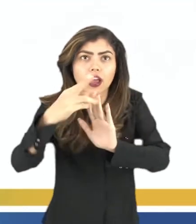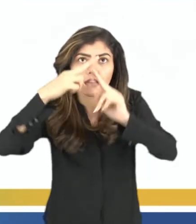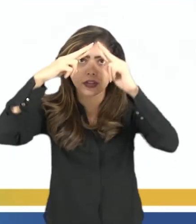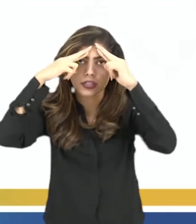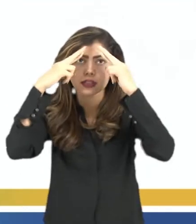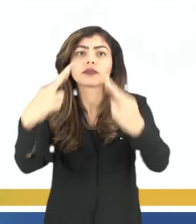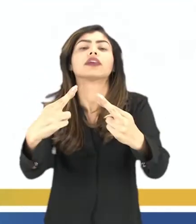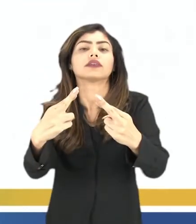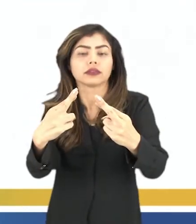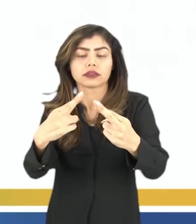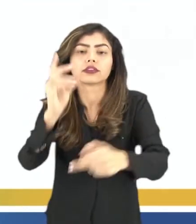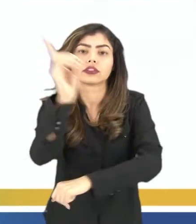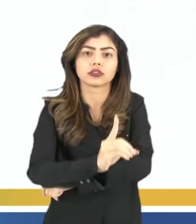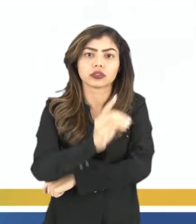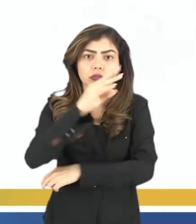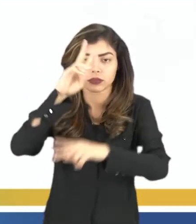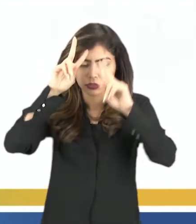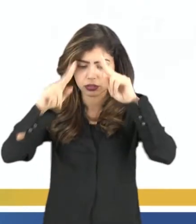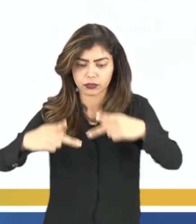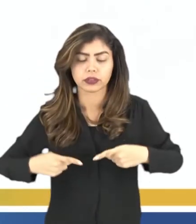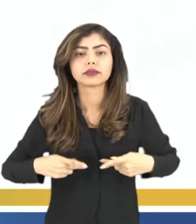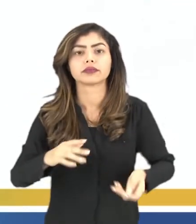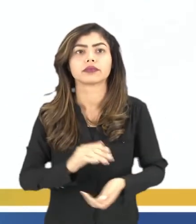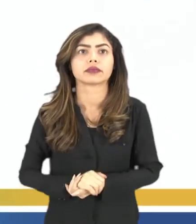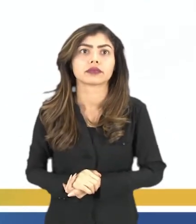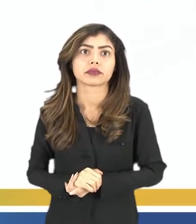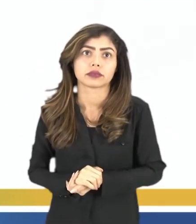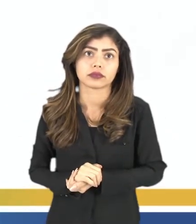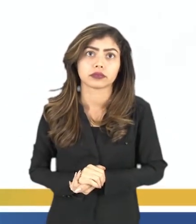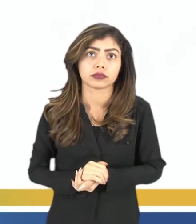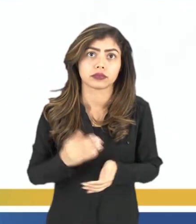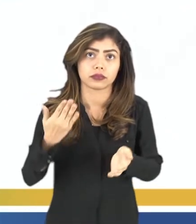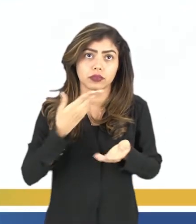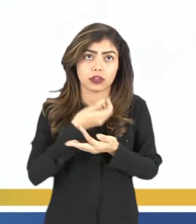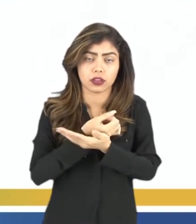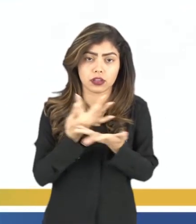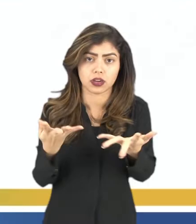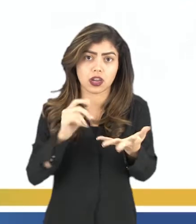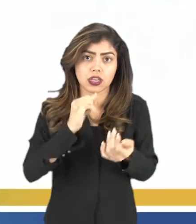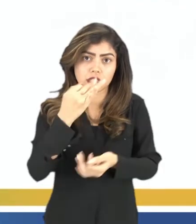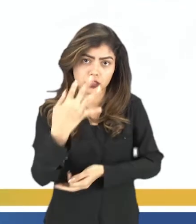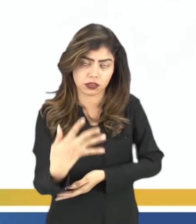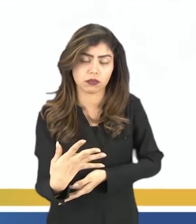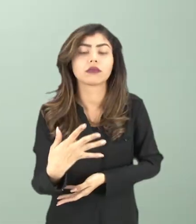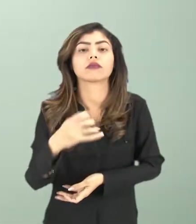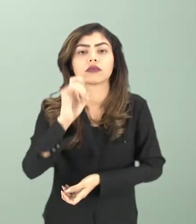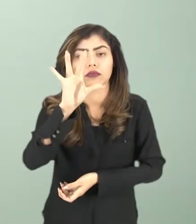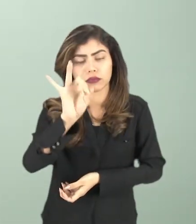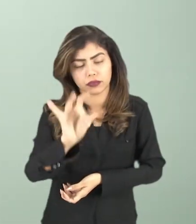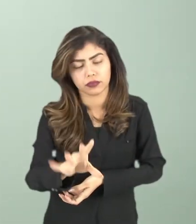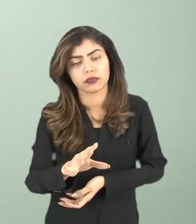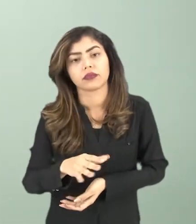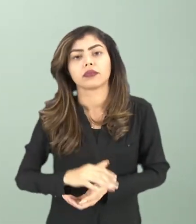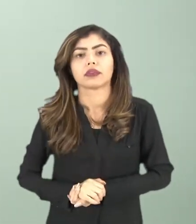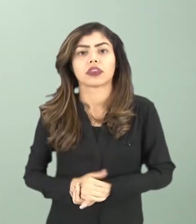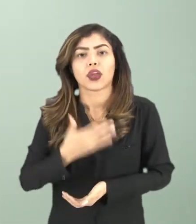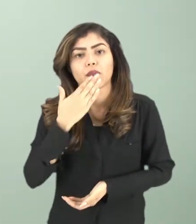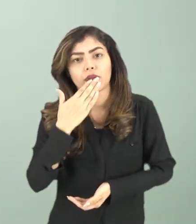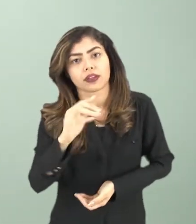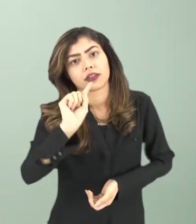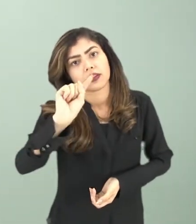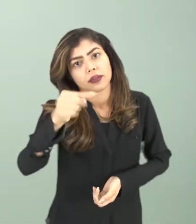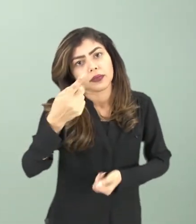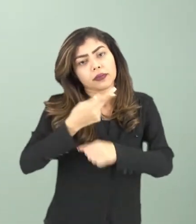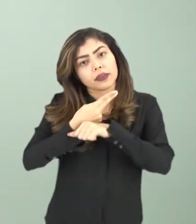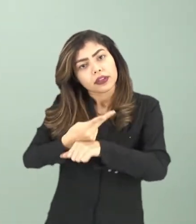respeito aos direitos humanos, com a Declaração Universal dos Direitos Humanos, né? Que, aí, eu peço para vocês,